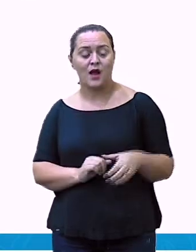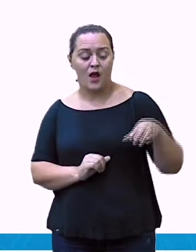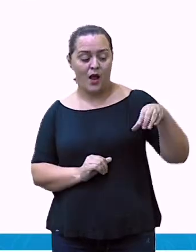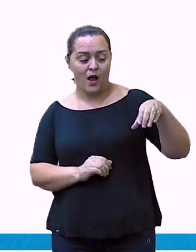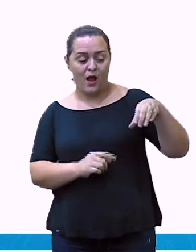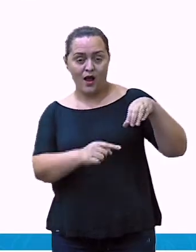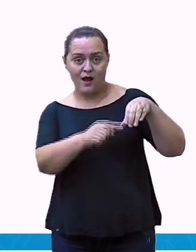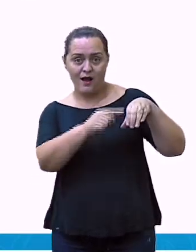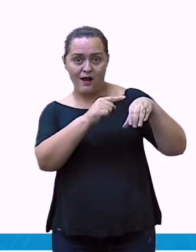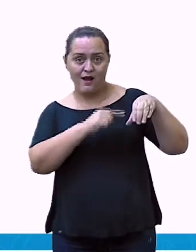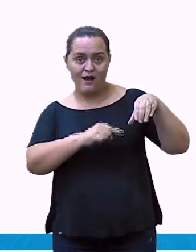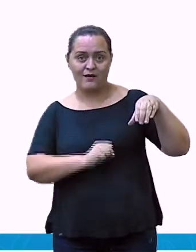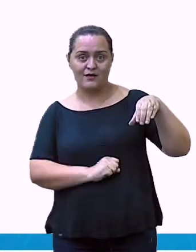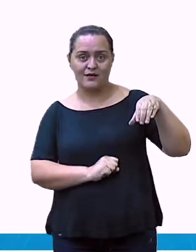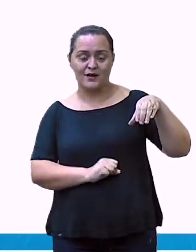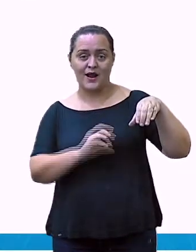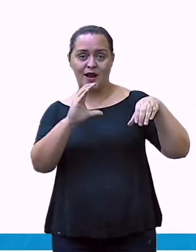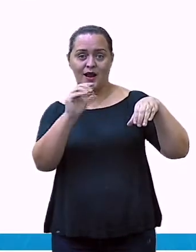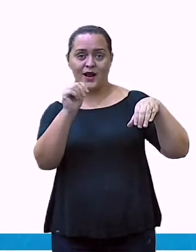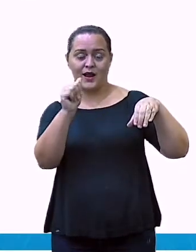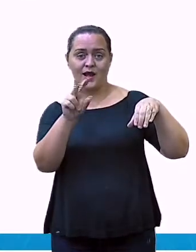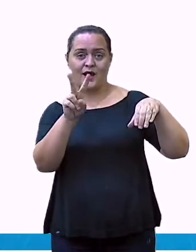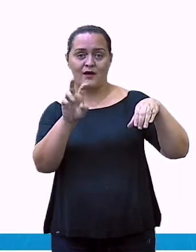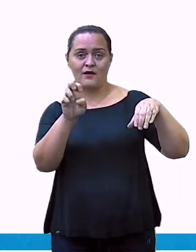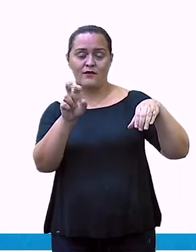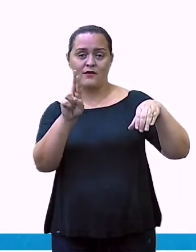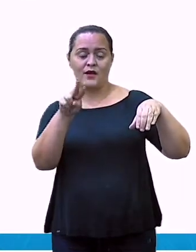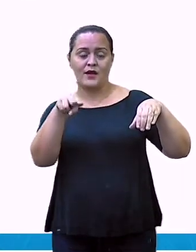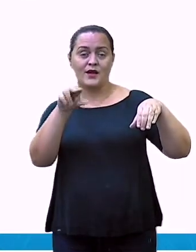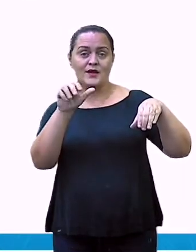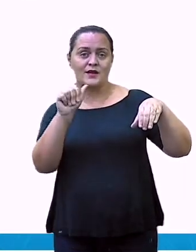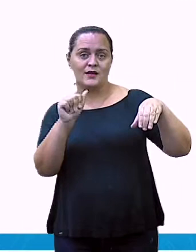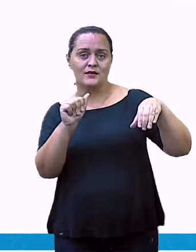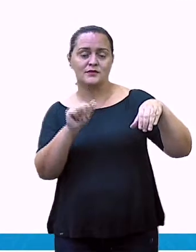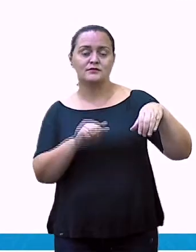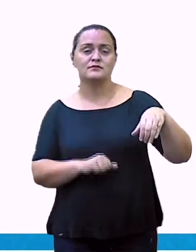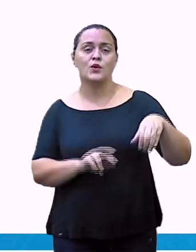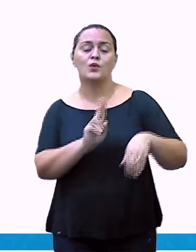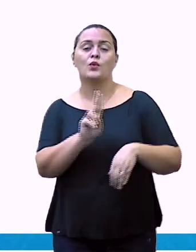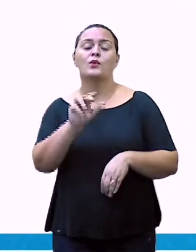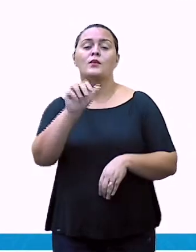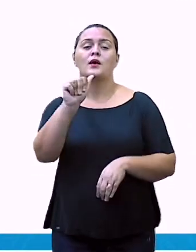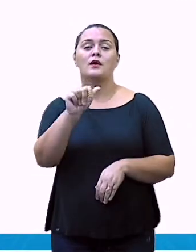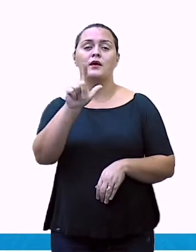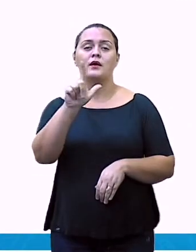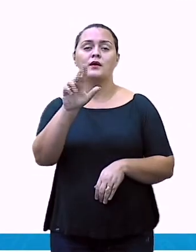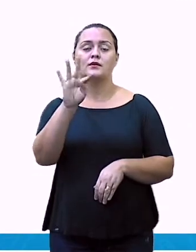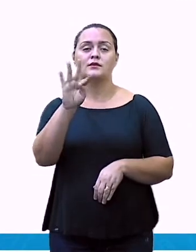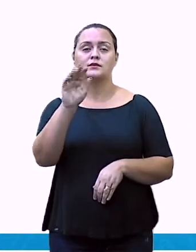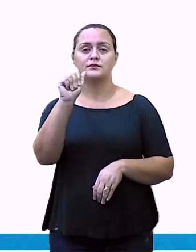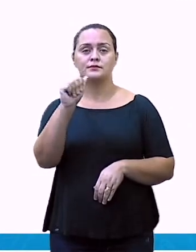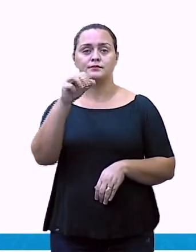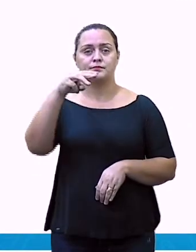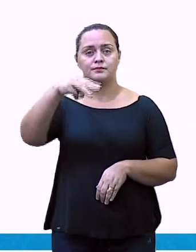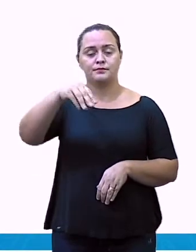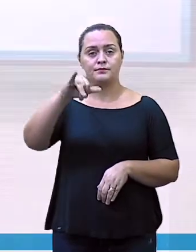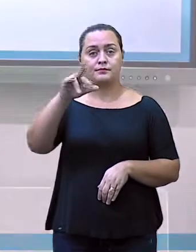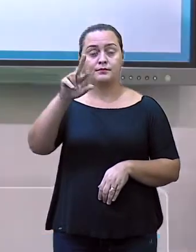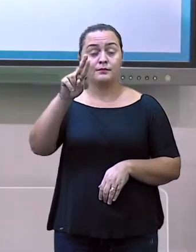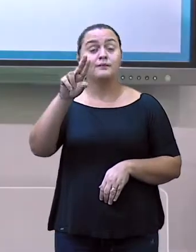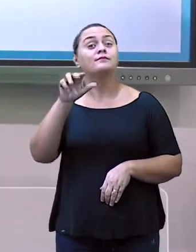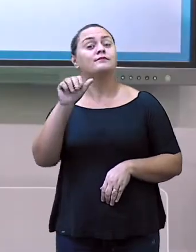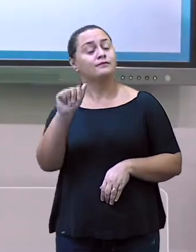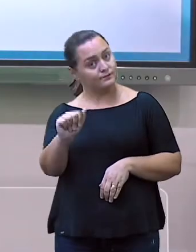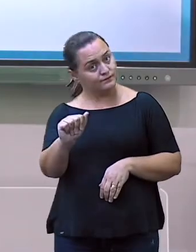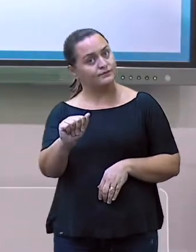Pois é, a primeira moradia do homem foi as cavernas, as grutas locais, local